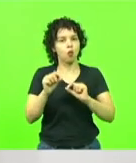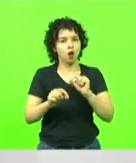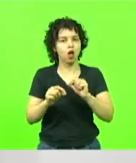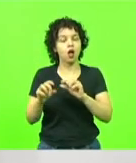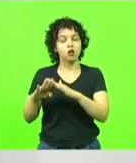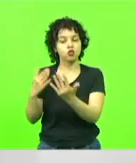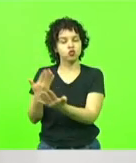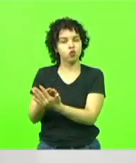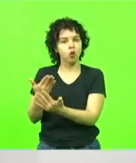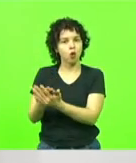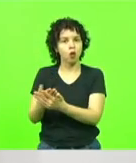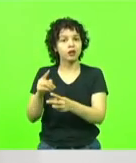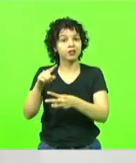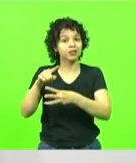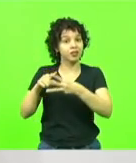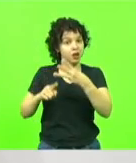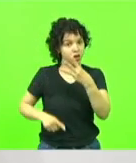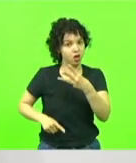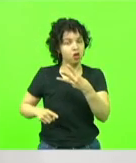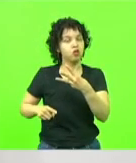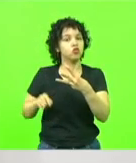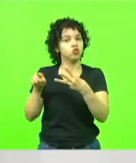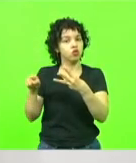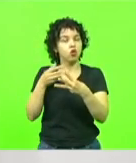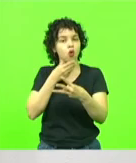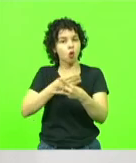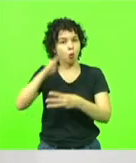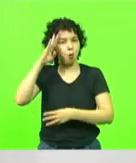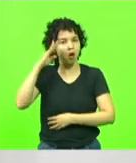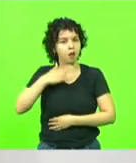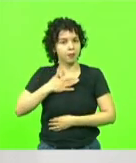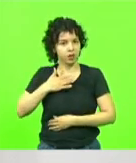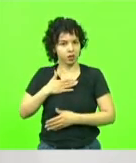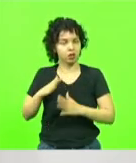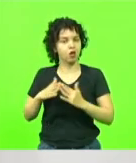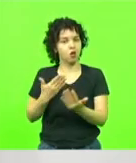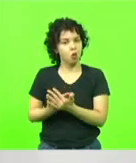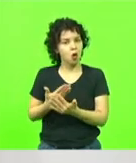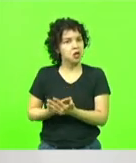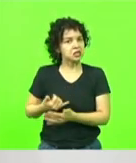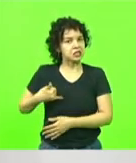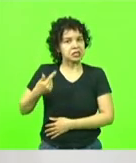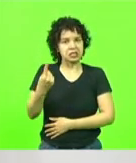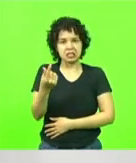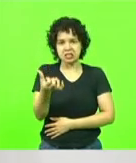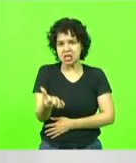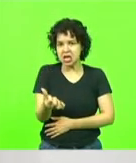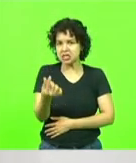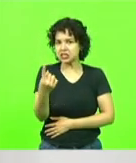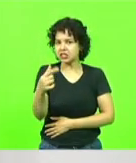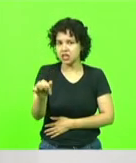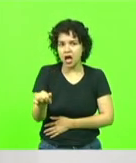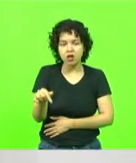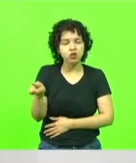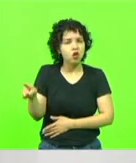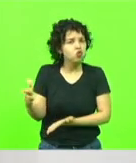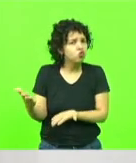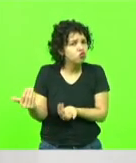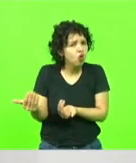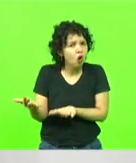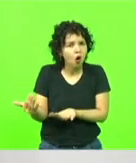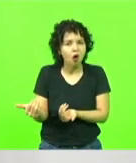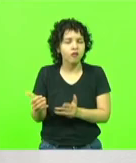cadetes da minha turma tinham menos de 16 anos de idade, muitos 17, então, sacrificaram toda a sua juventude,